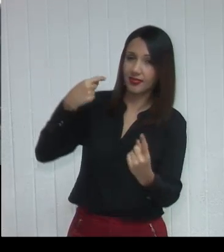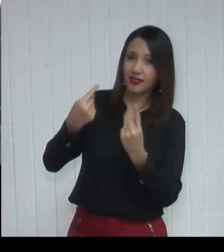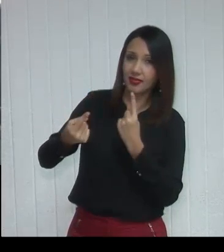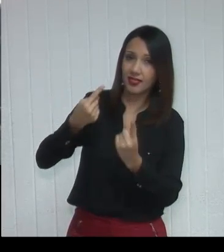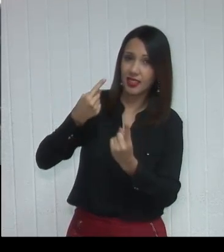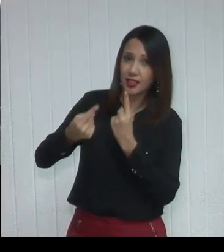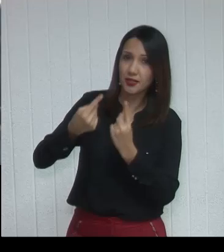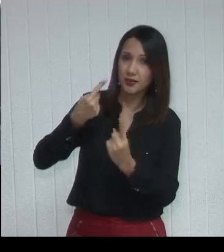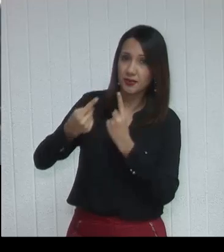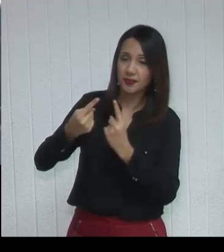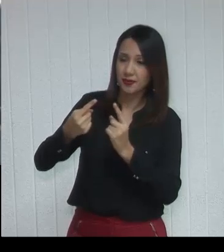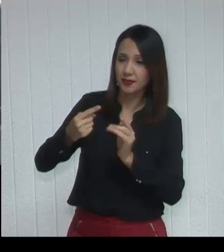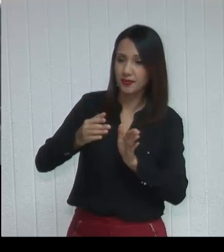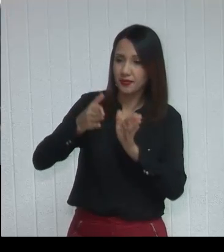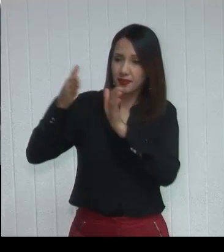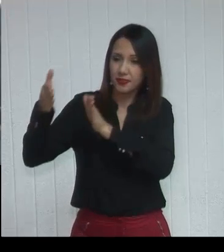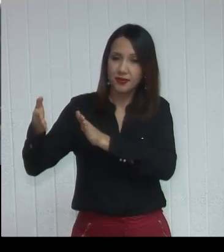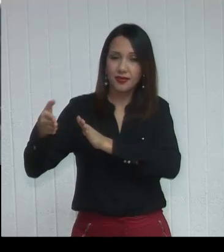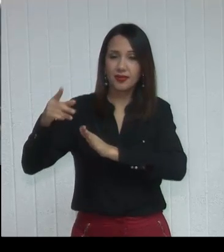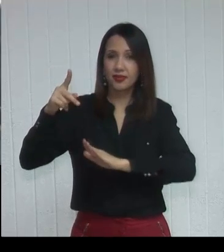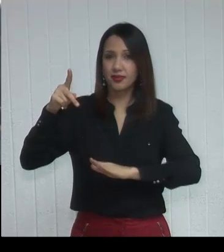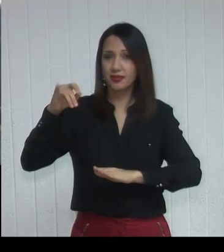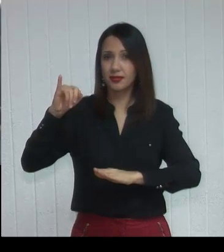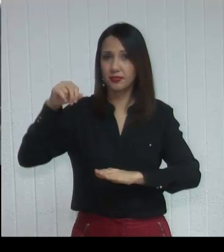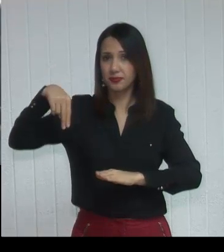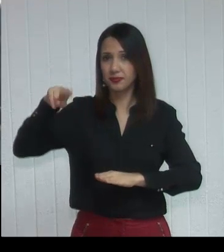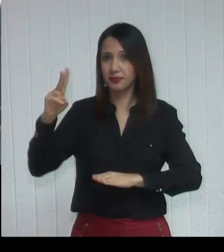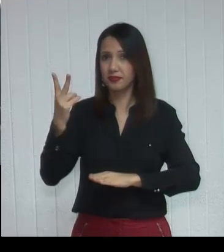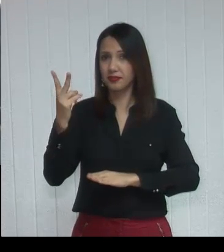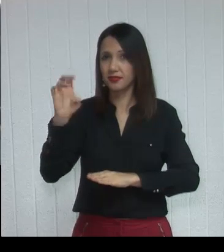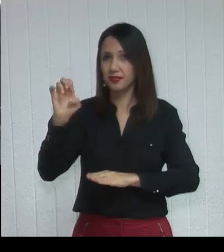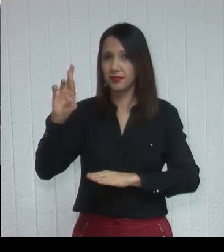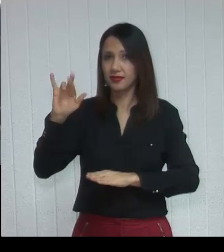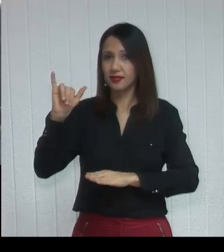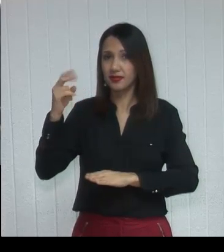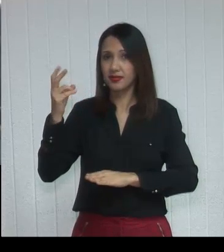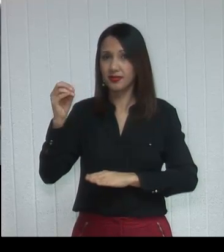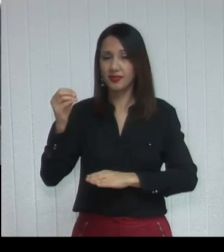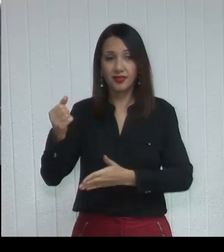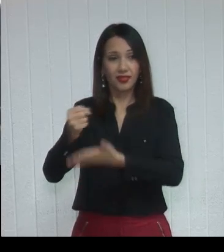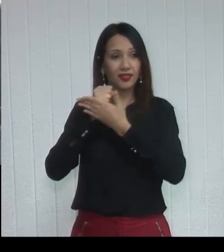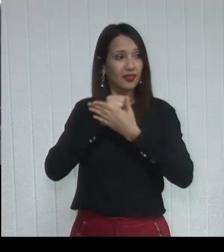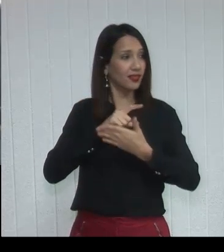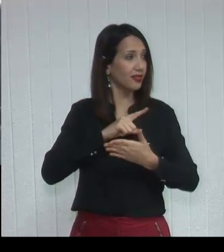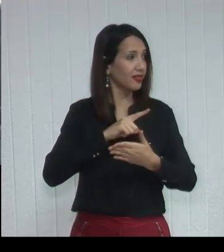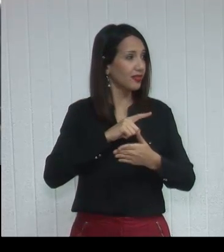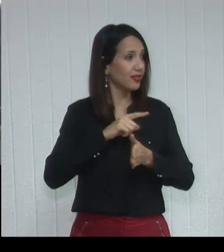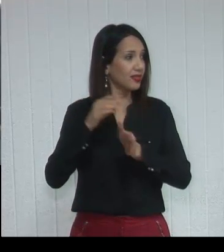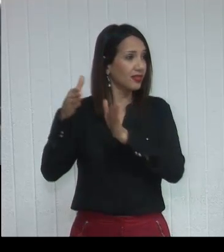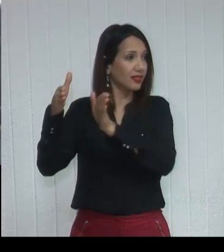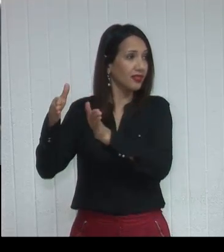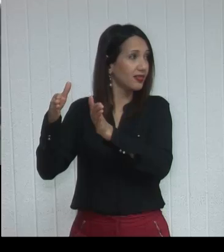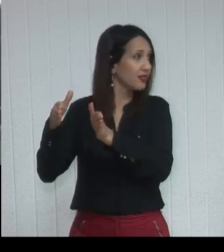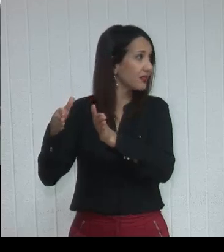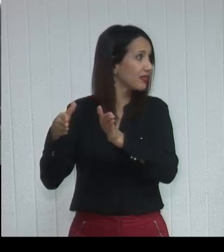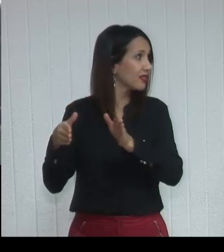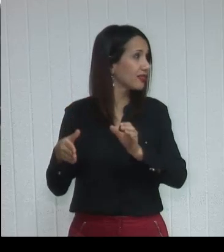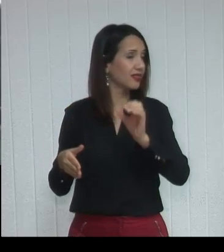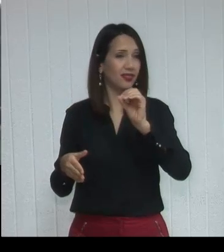Avenida... De um lado é a Avenida Pinheirinho, do outro lado, quem me ajuda aí? É do Otávio